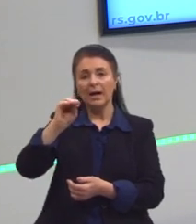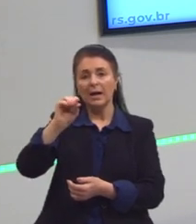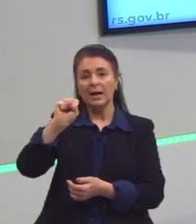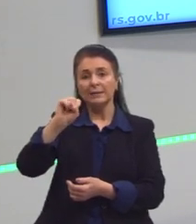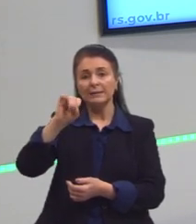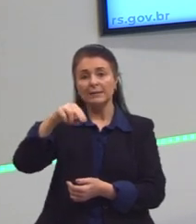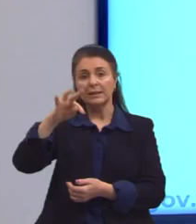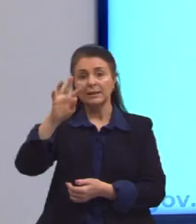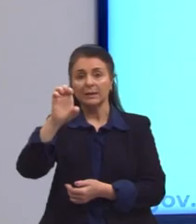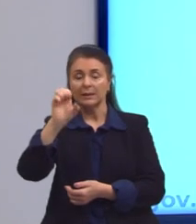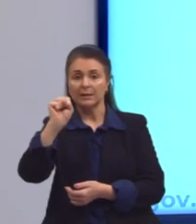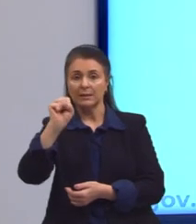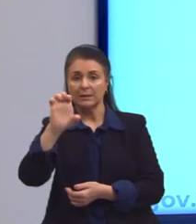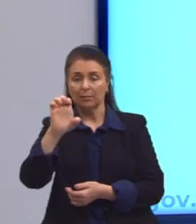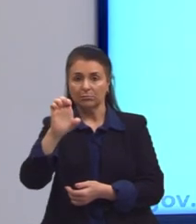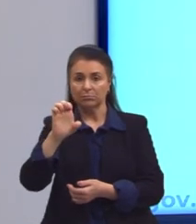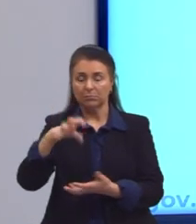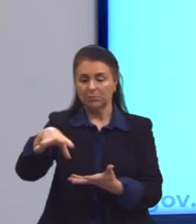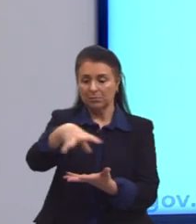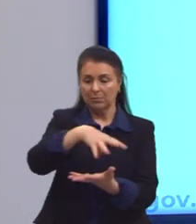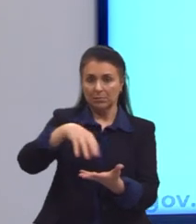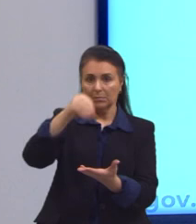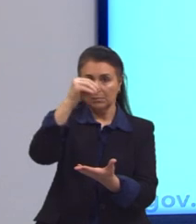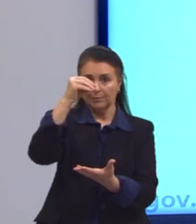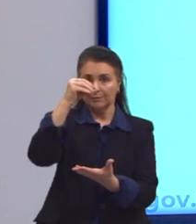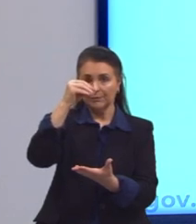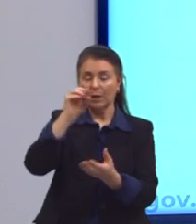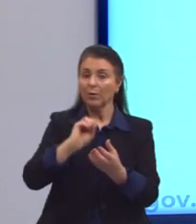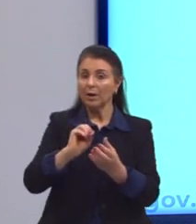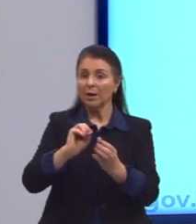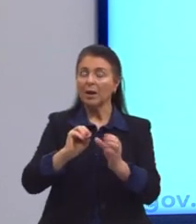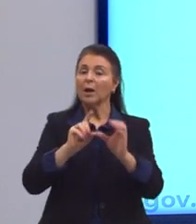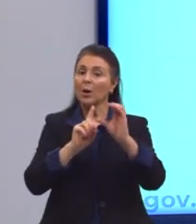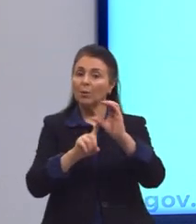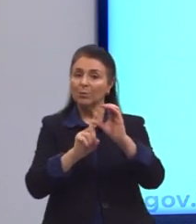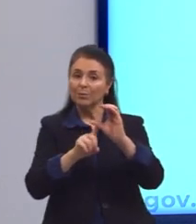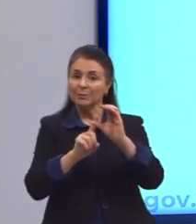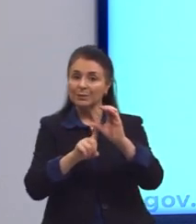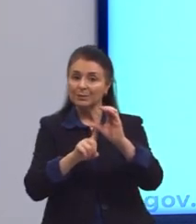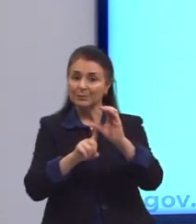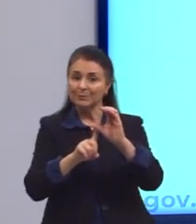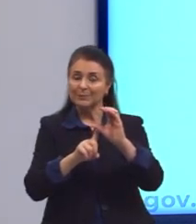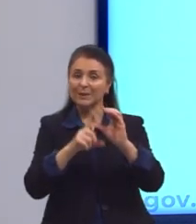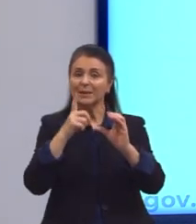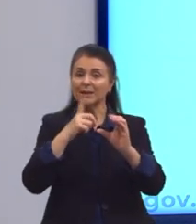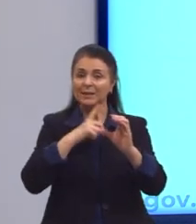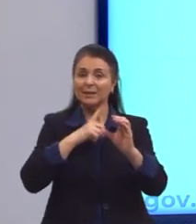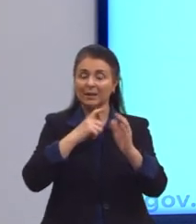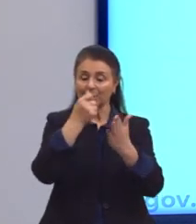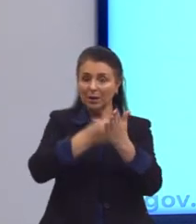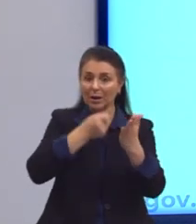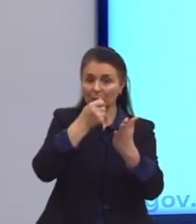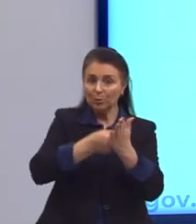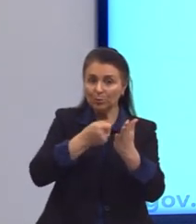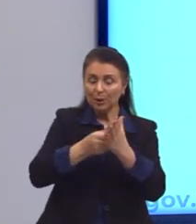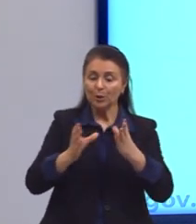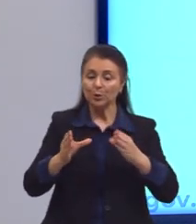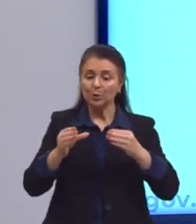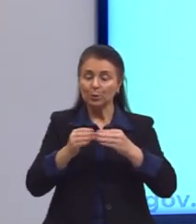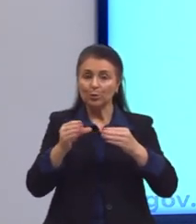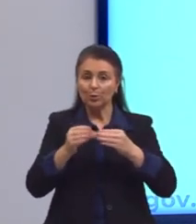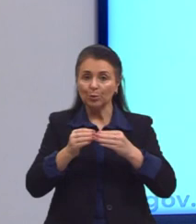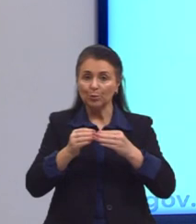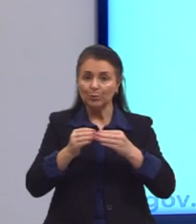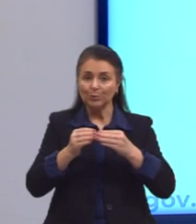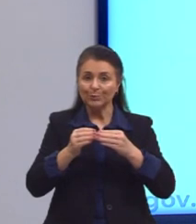a luta de classes é essa. Esse é o processo dialético da luta de classes dentro da proposta marxista. Essa luta